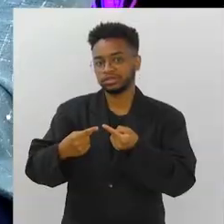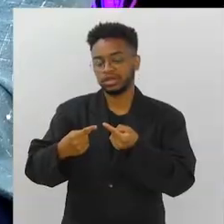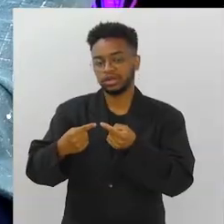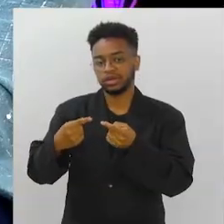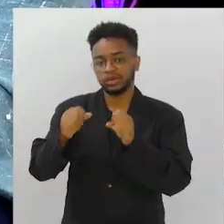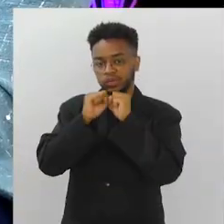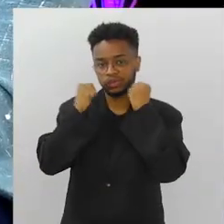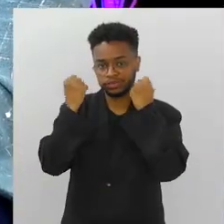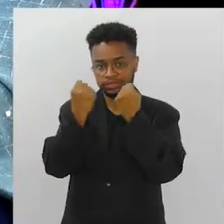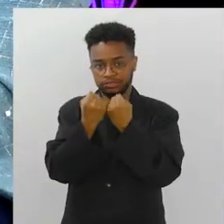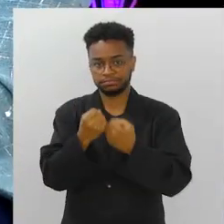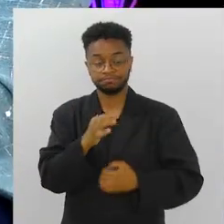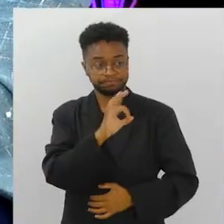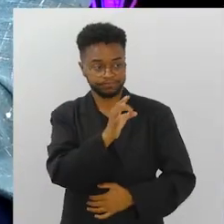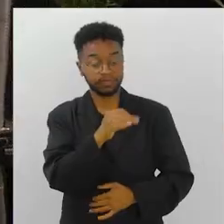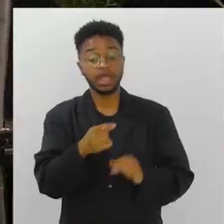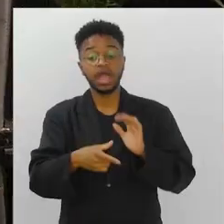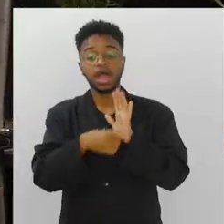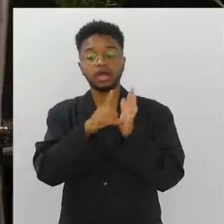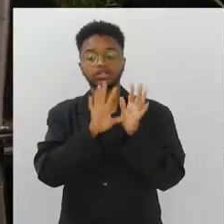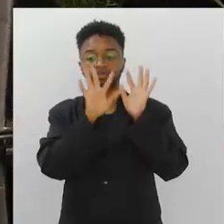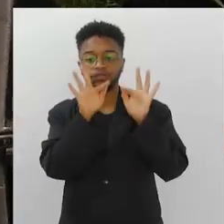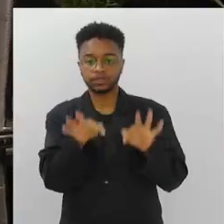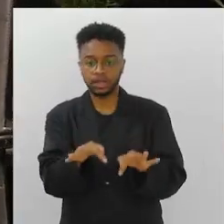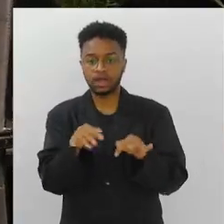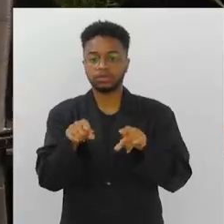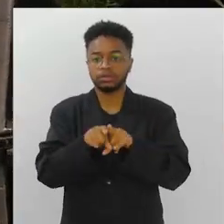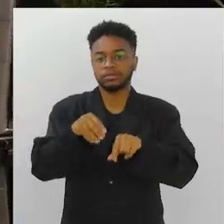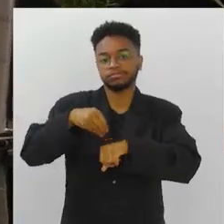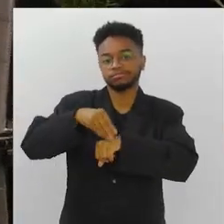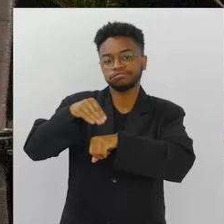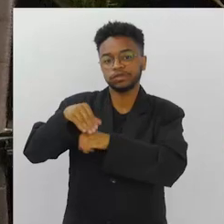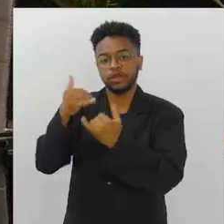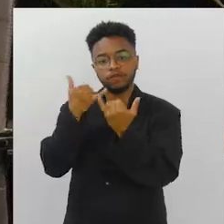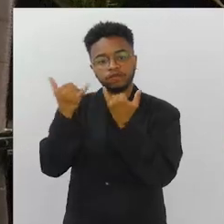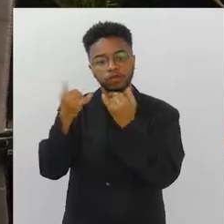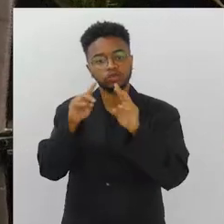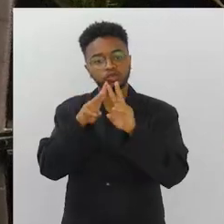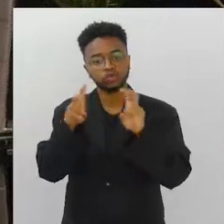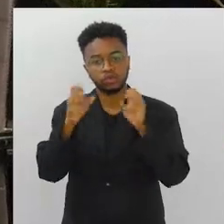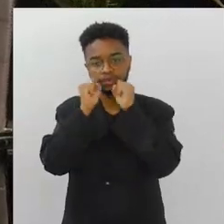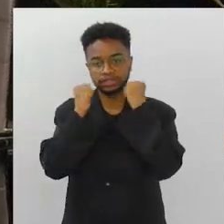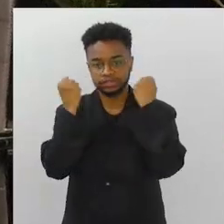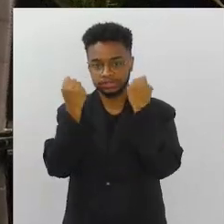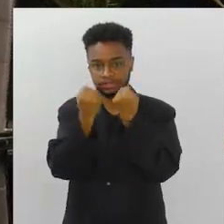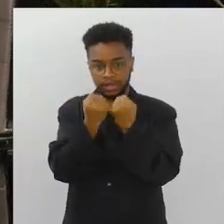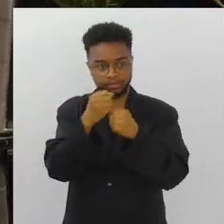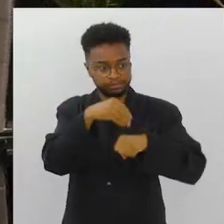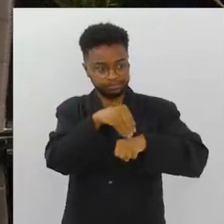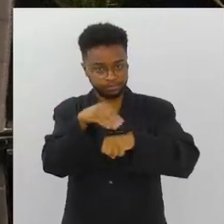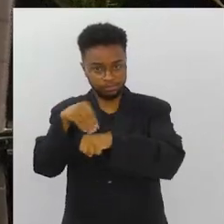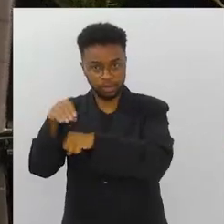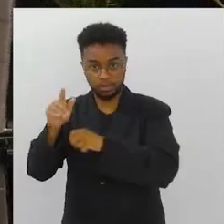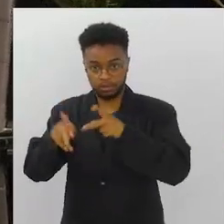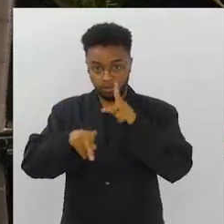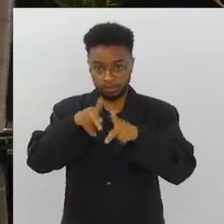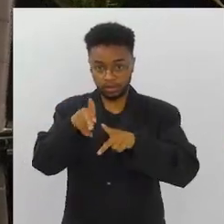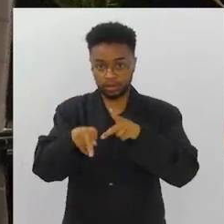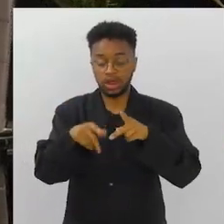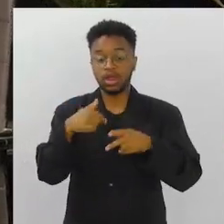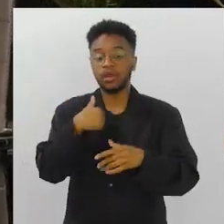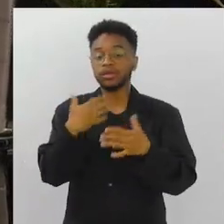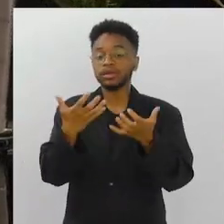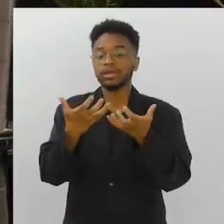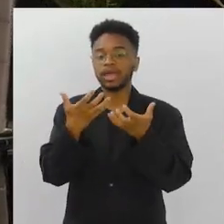nessa jornada. Eu, antes de a gente encerrar e passar as informações sobre essa jornada para a nossa população, queria,